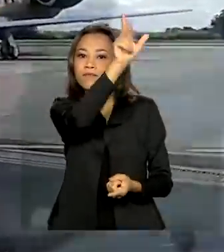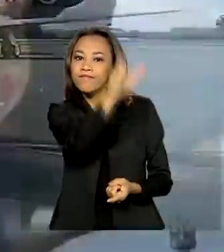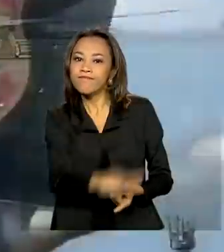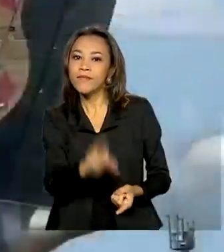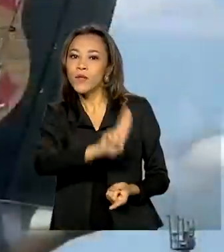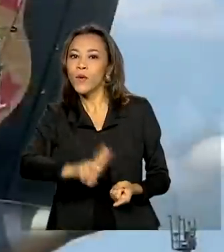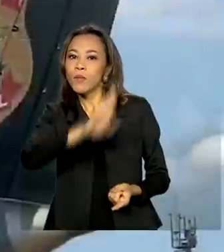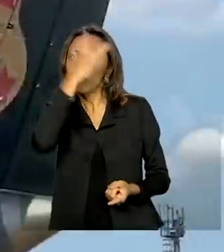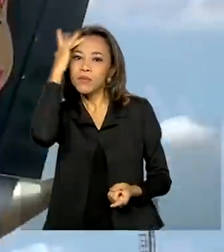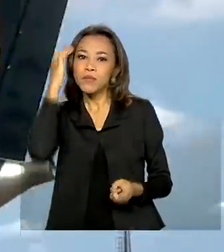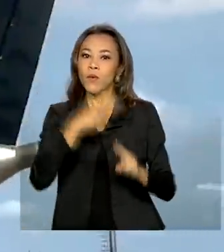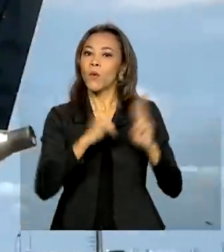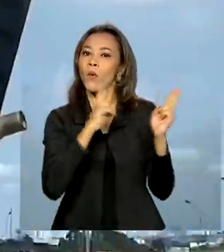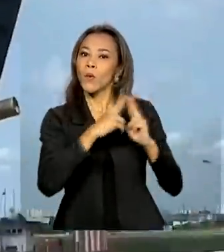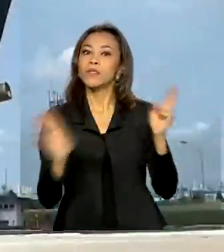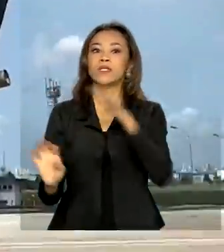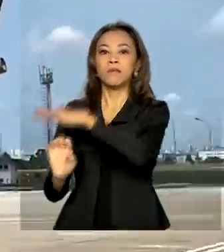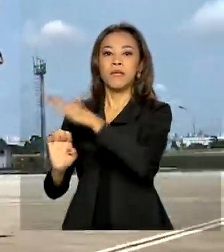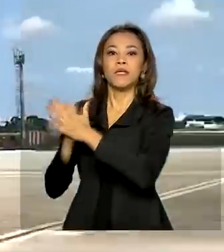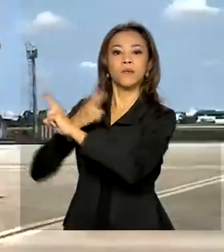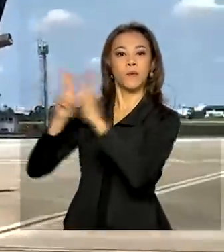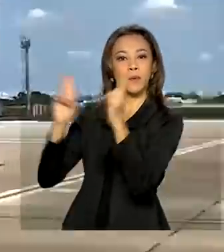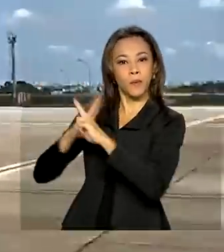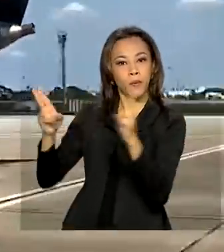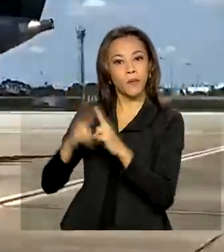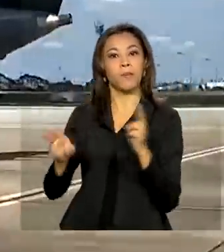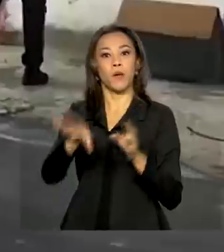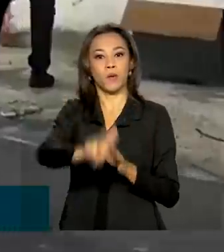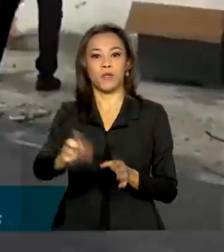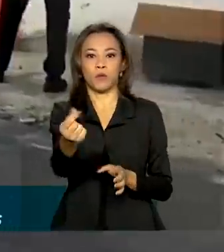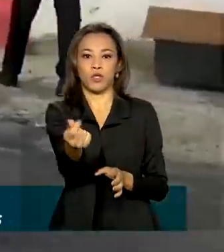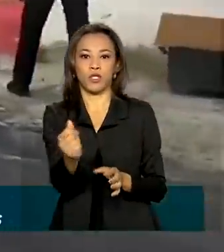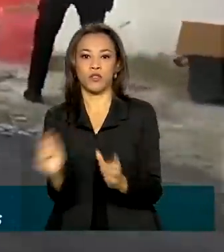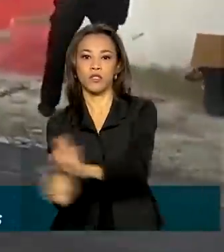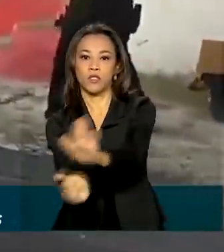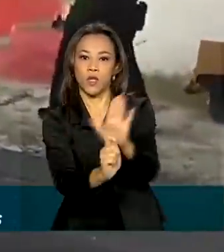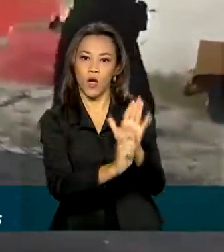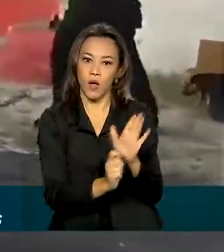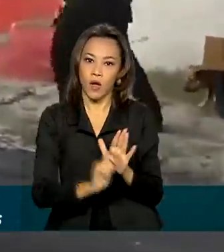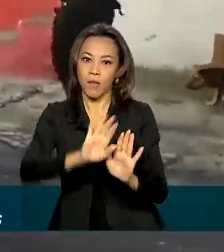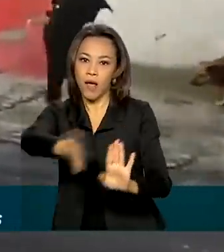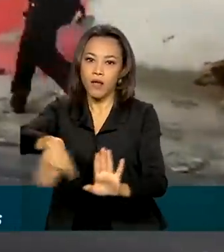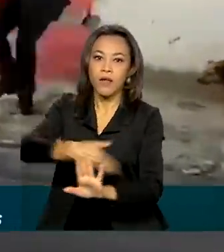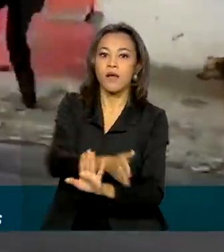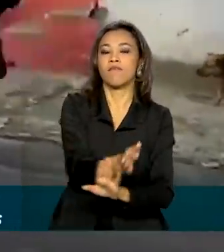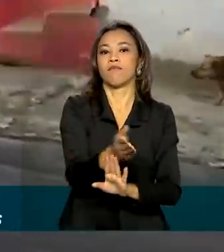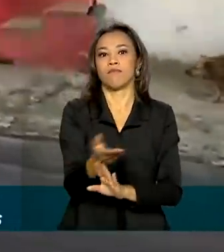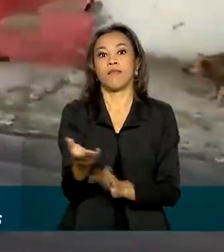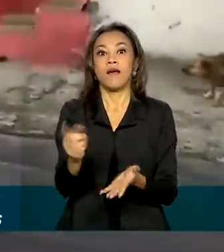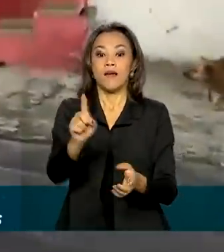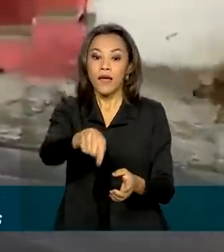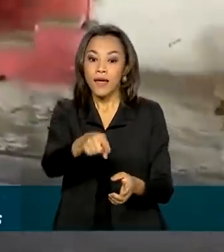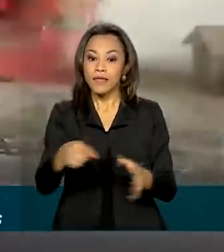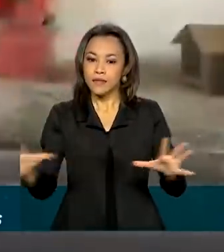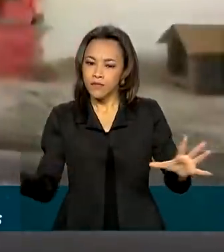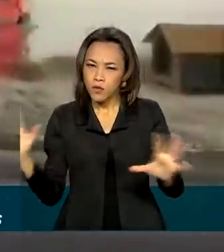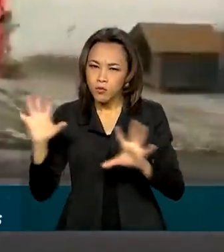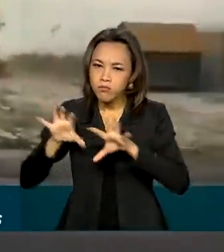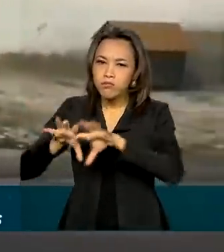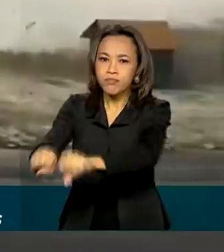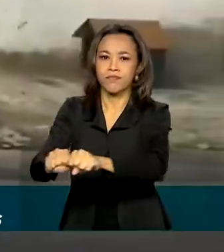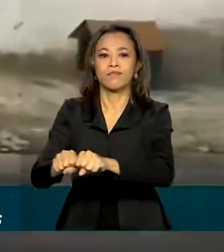fictícias para lavar o dinheiro do tráfico. 400 milhões de reais em bens comprados com o narcotráfico foram